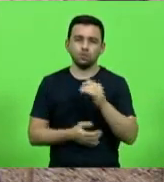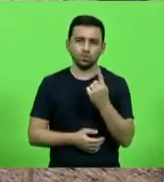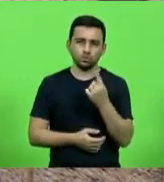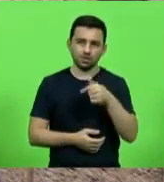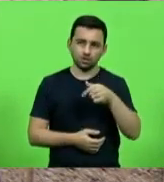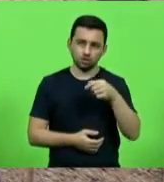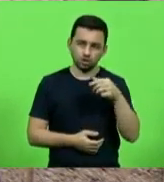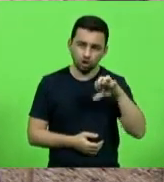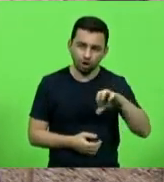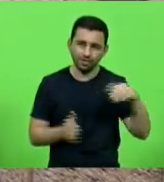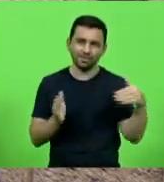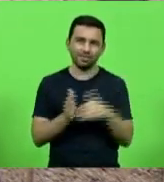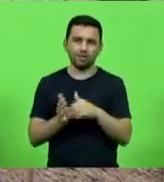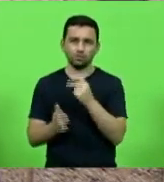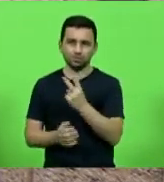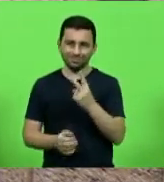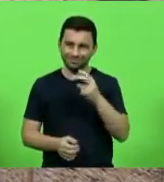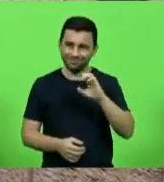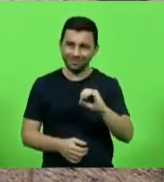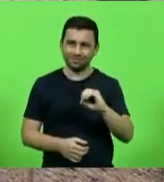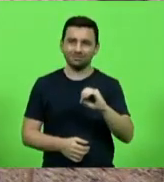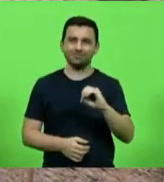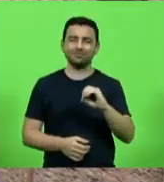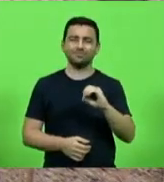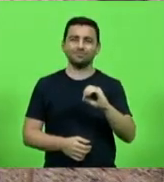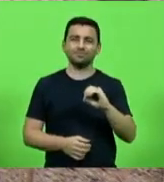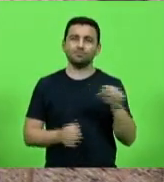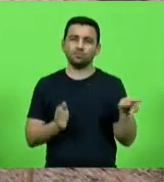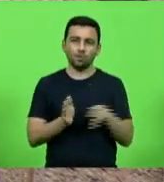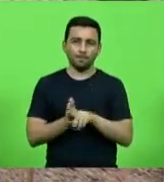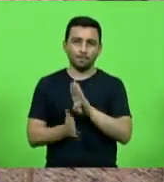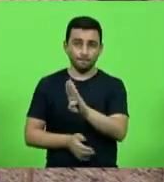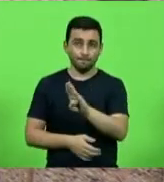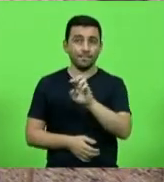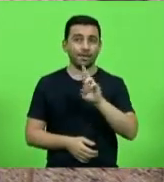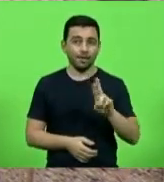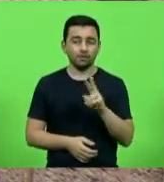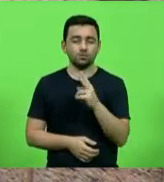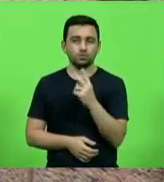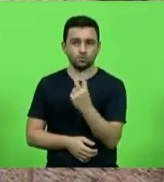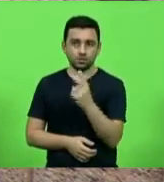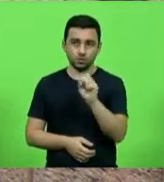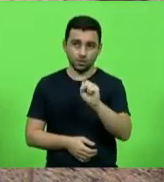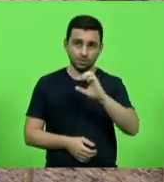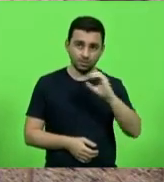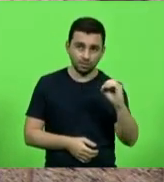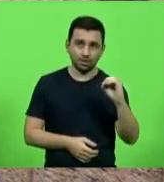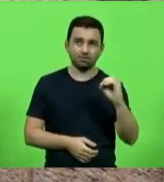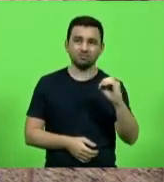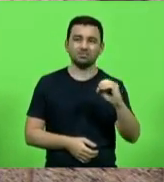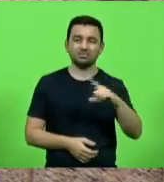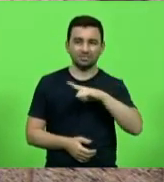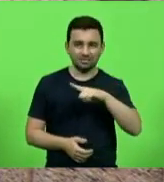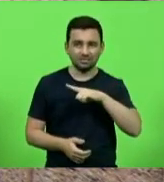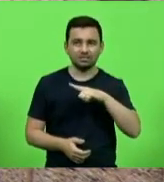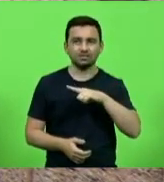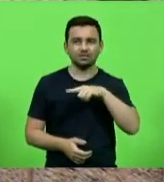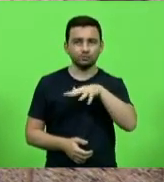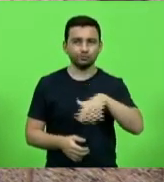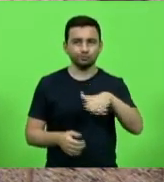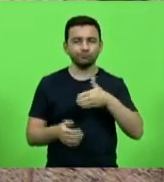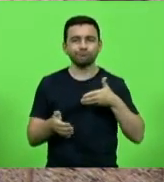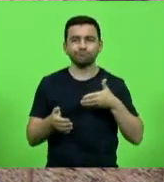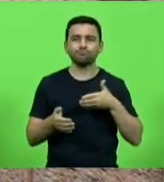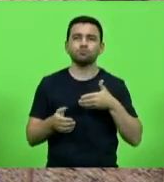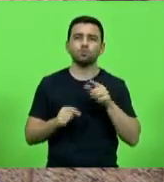quilômetro 220 da BR-280, está tendo o seu acesso,